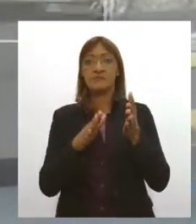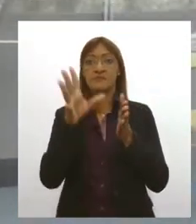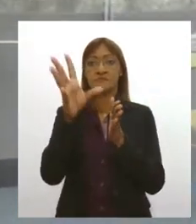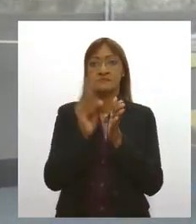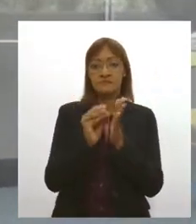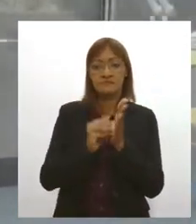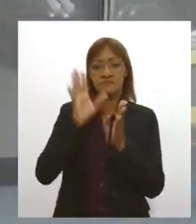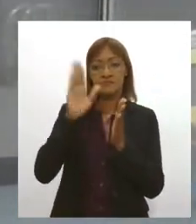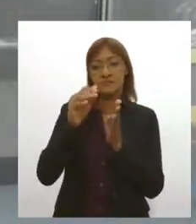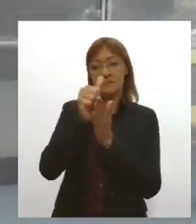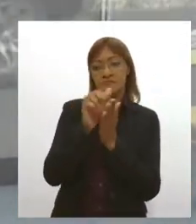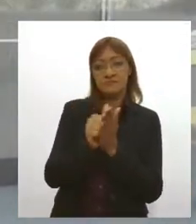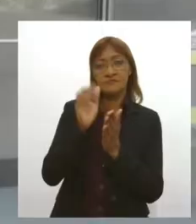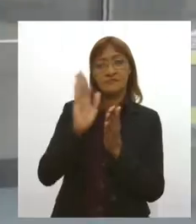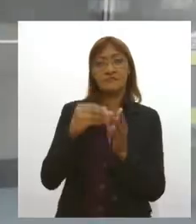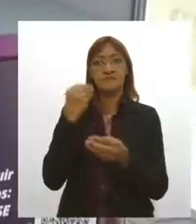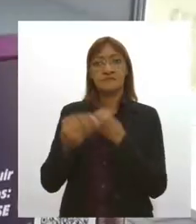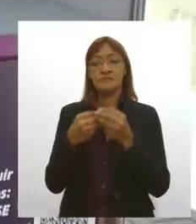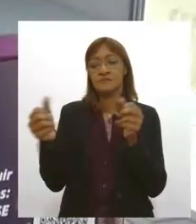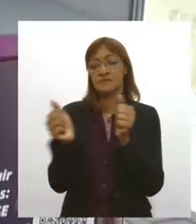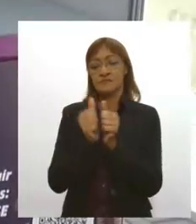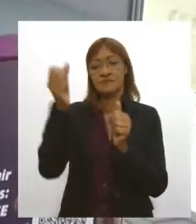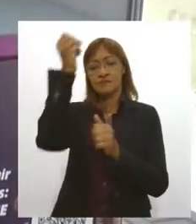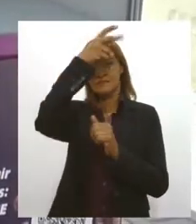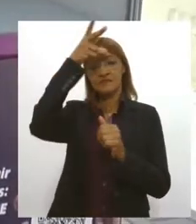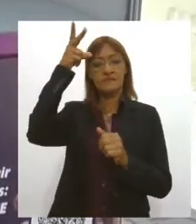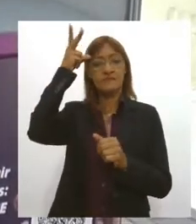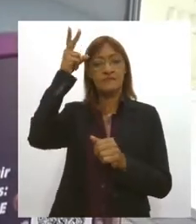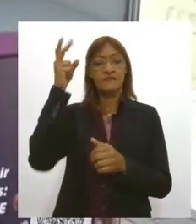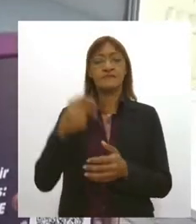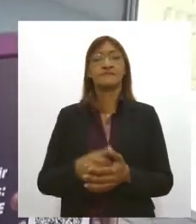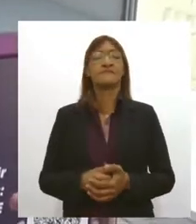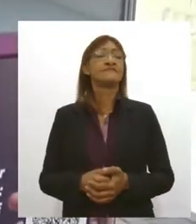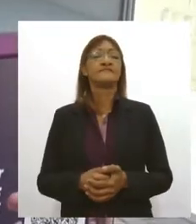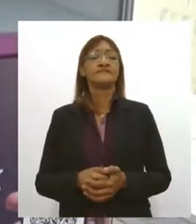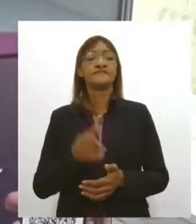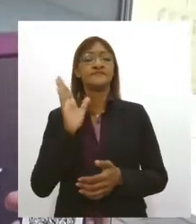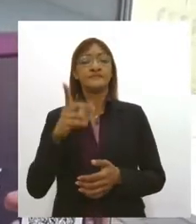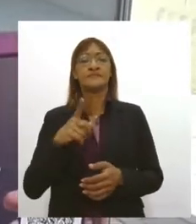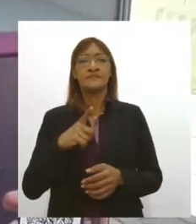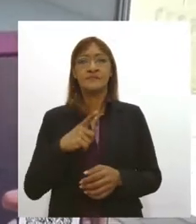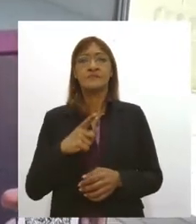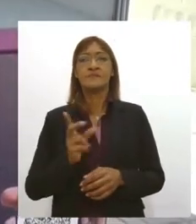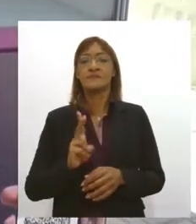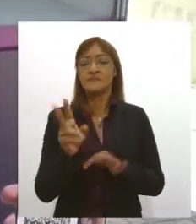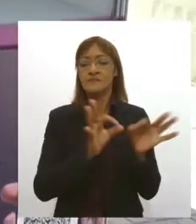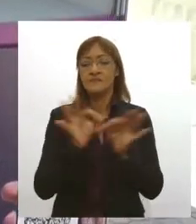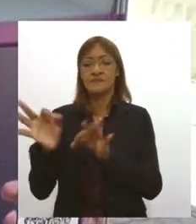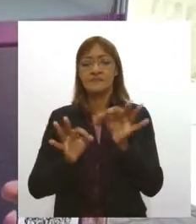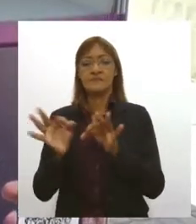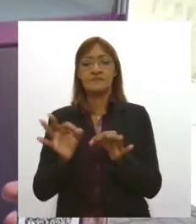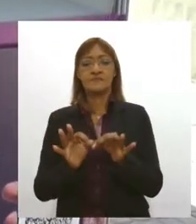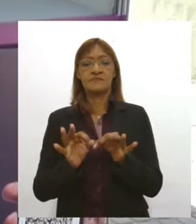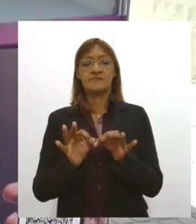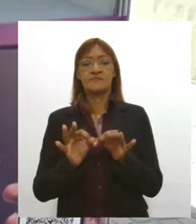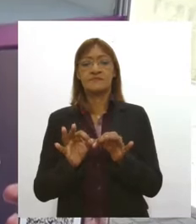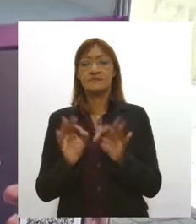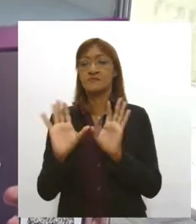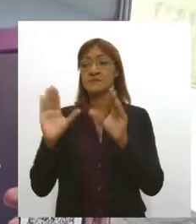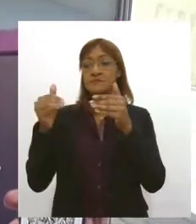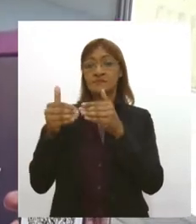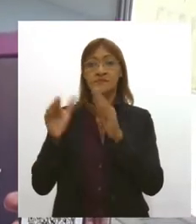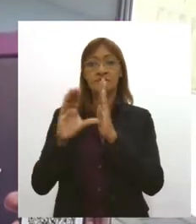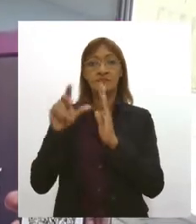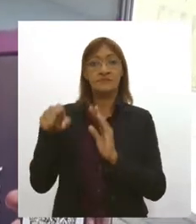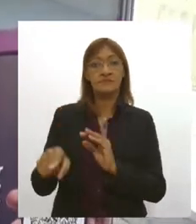rede de cooperação com as prefeituras. A gente tem recebido, tem atendido, tem tentado organizar esse público para a gente conseguir